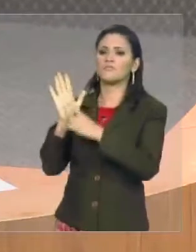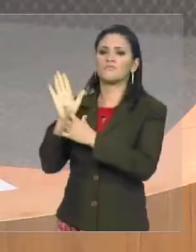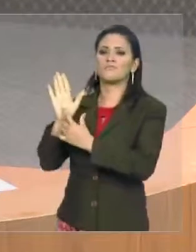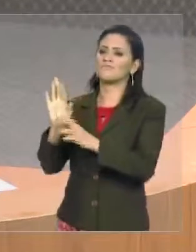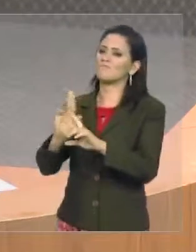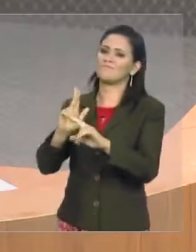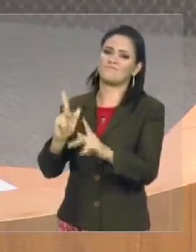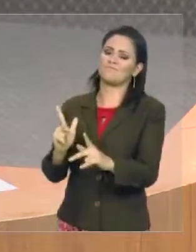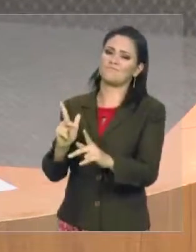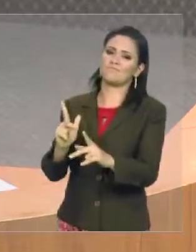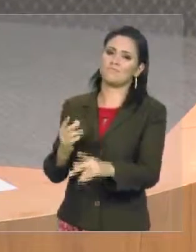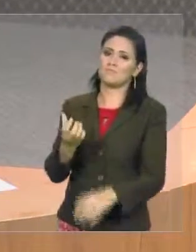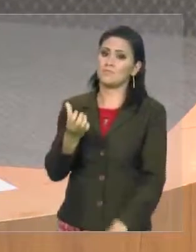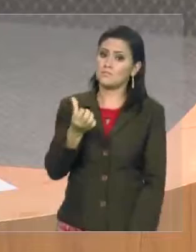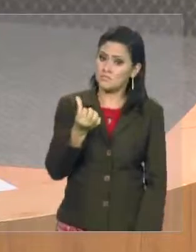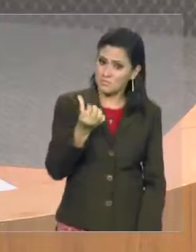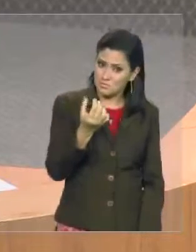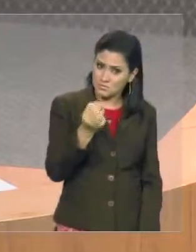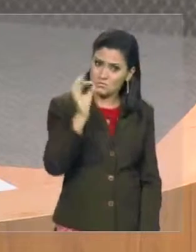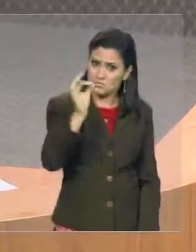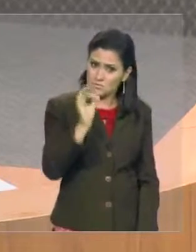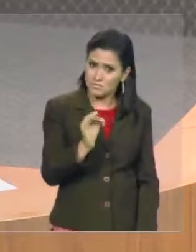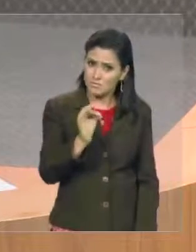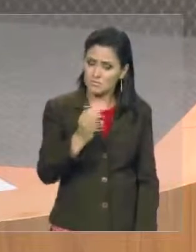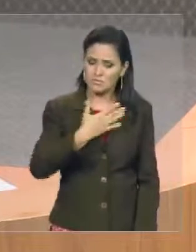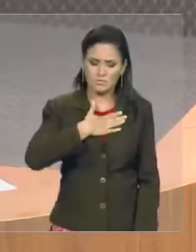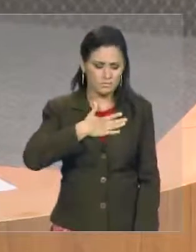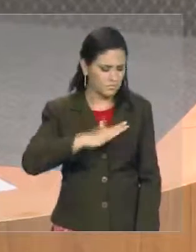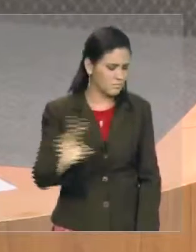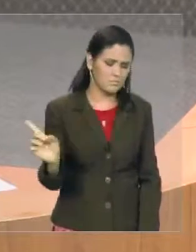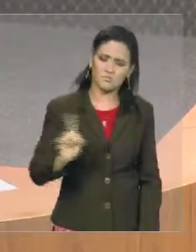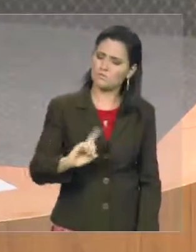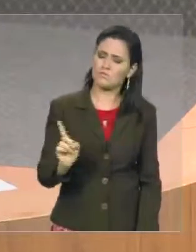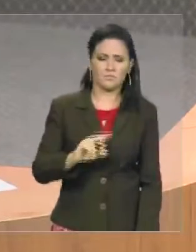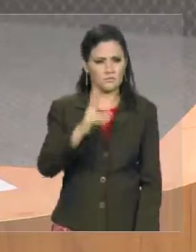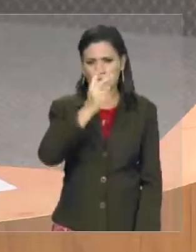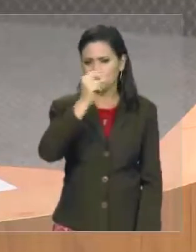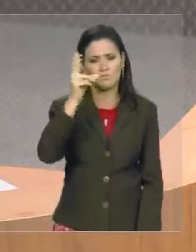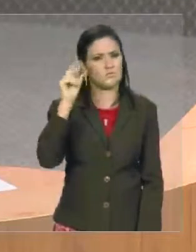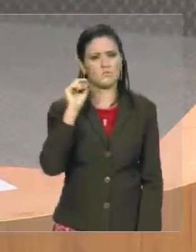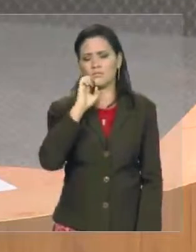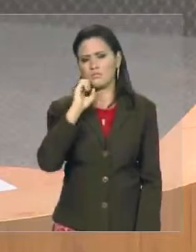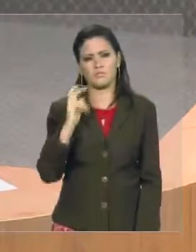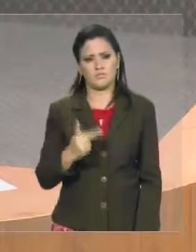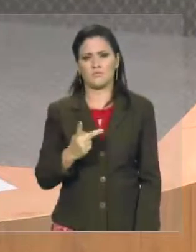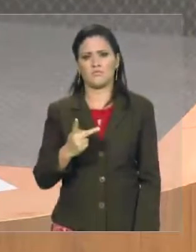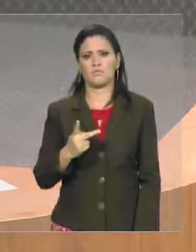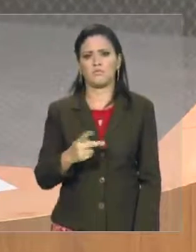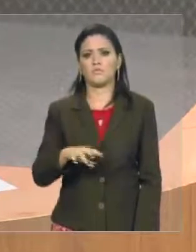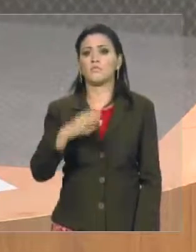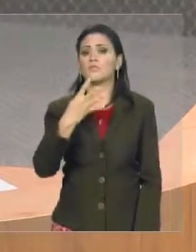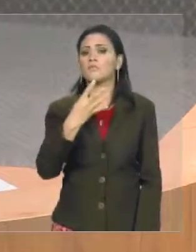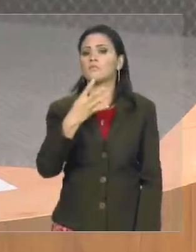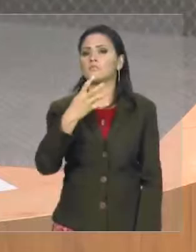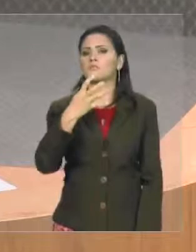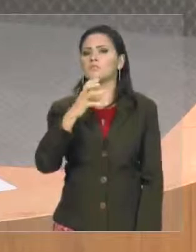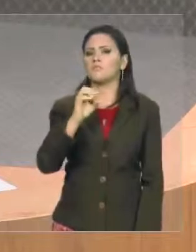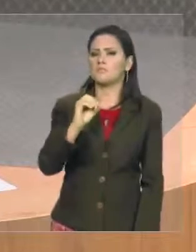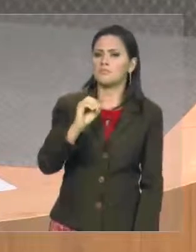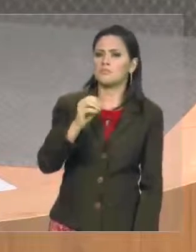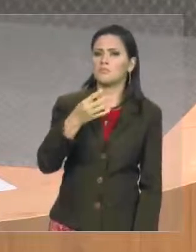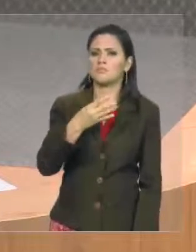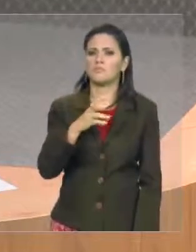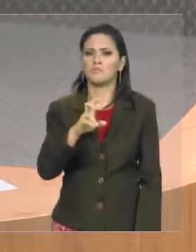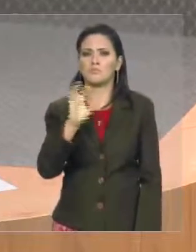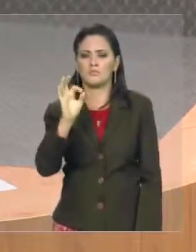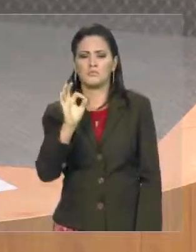60% rejeitam o apoio ao prefeito, atual gestão, 40% a 45% de